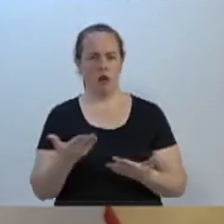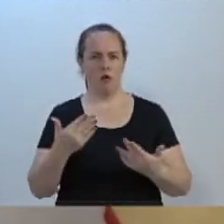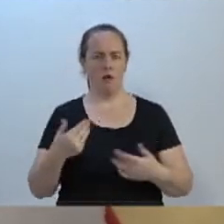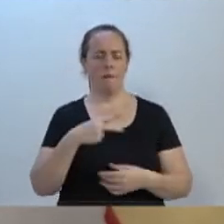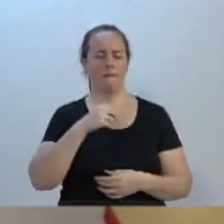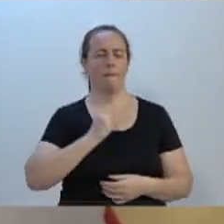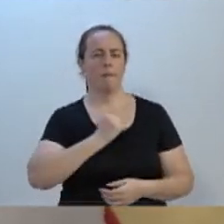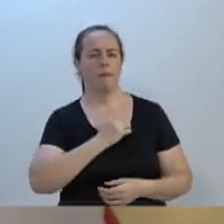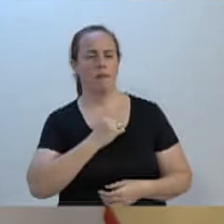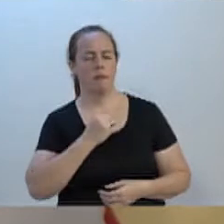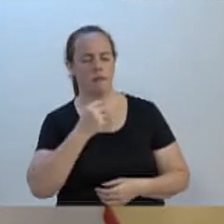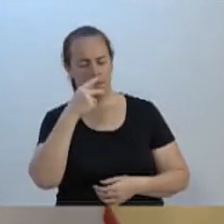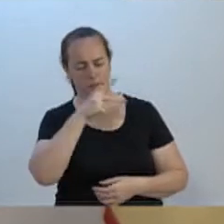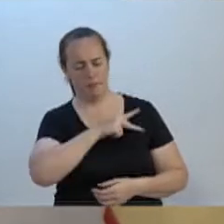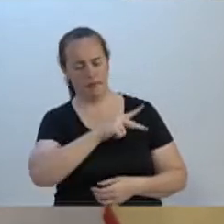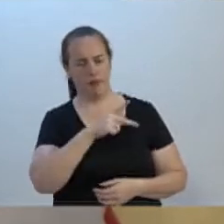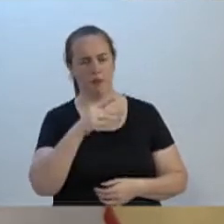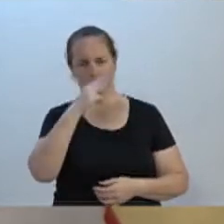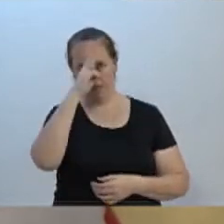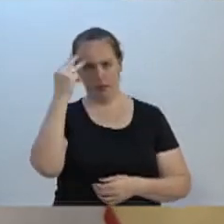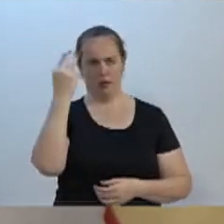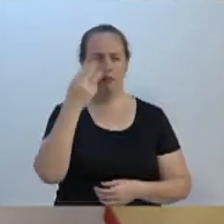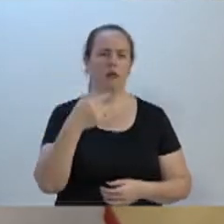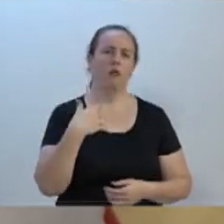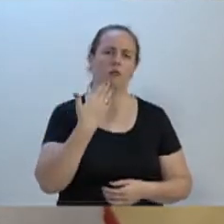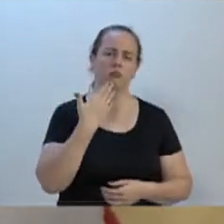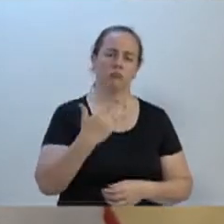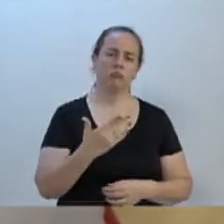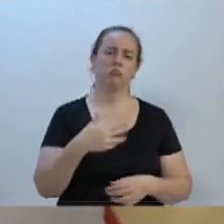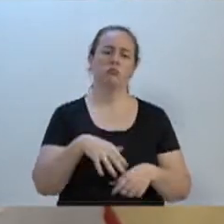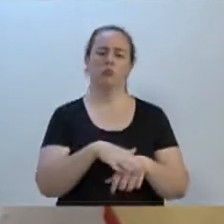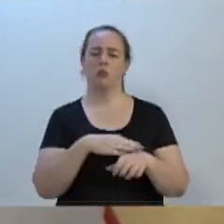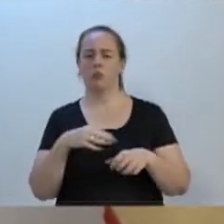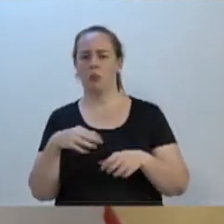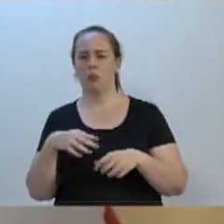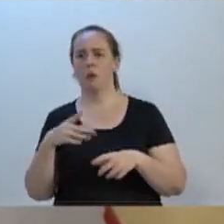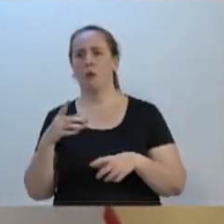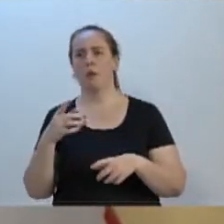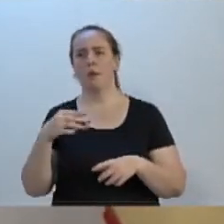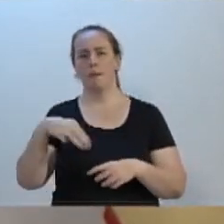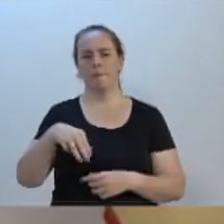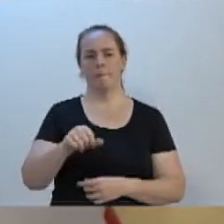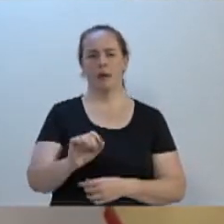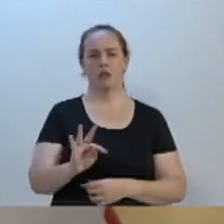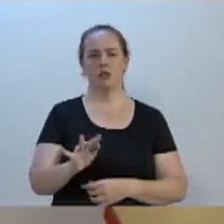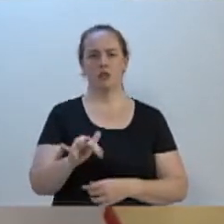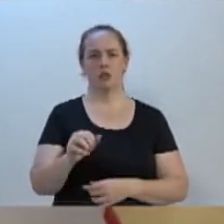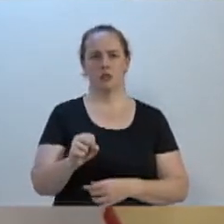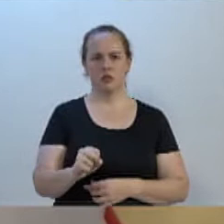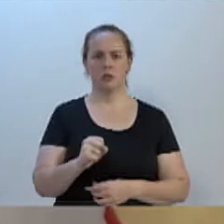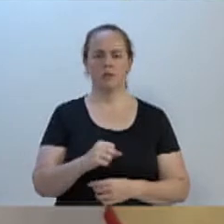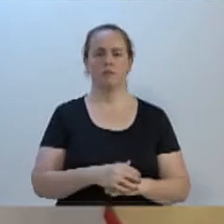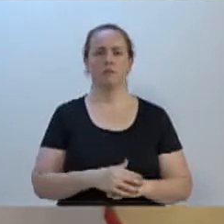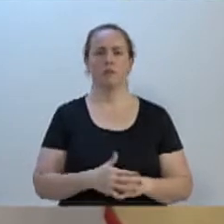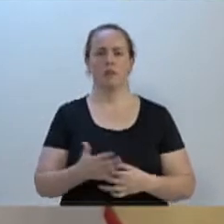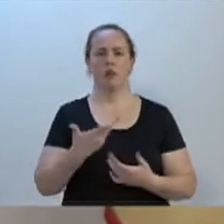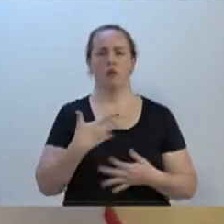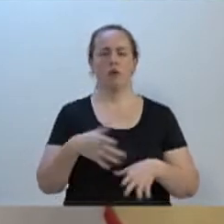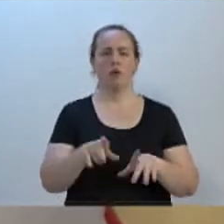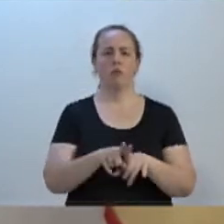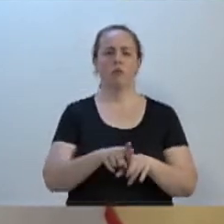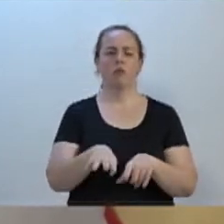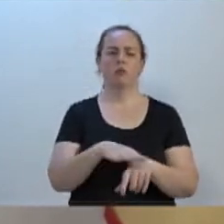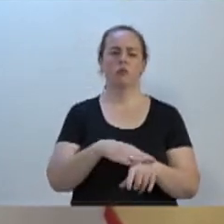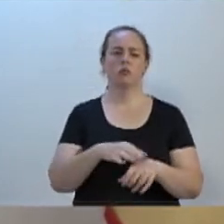conversado, conversava com o seu Matias, pai do nosso vereador aqui, Alexandre Matias, e tenho conversado também